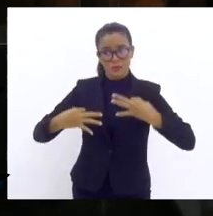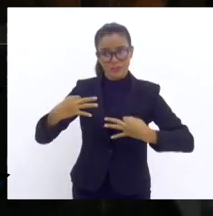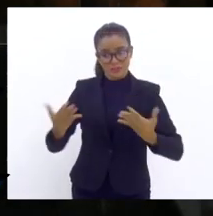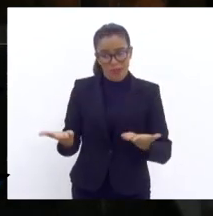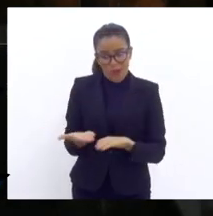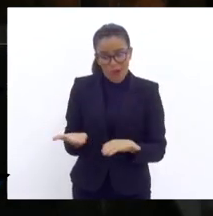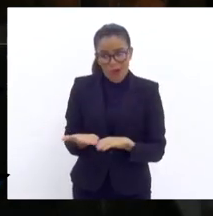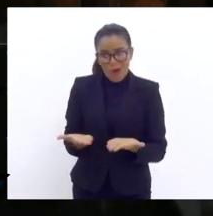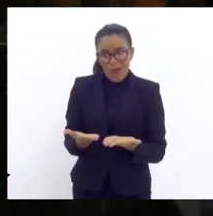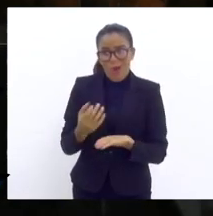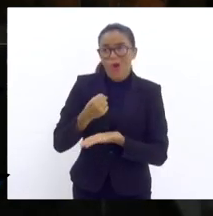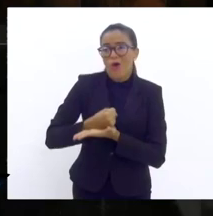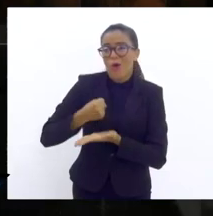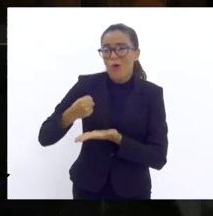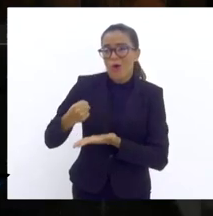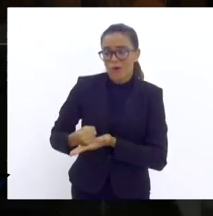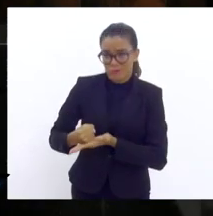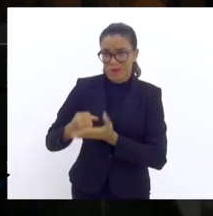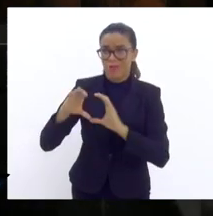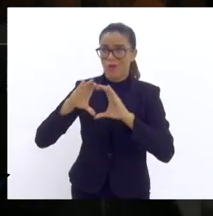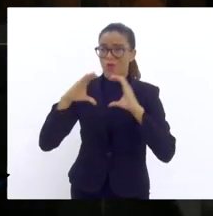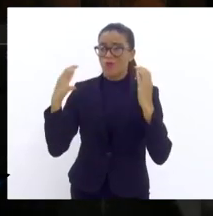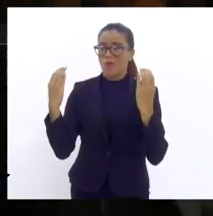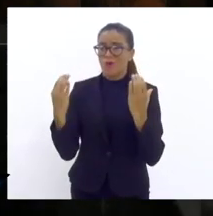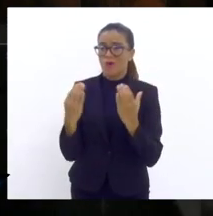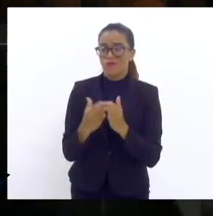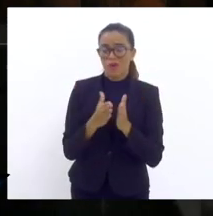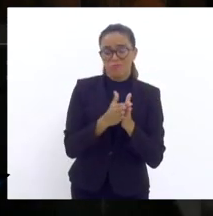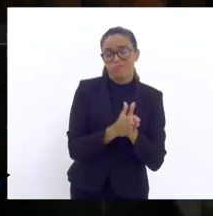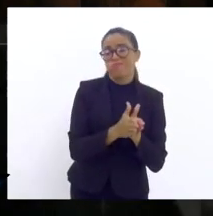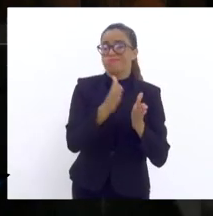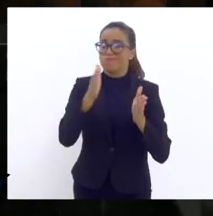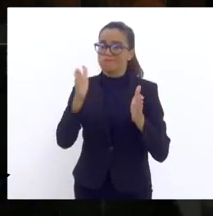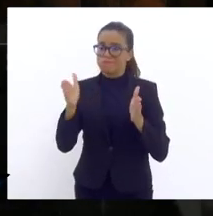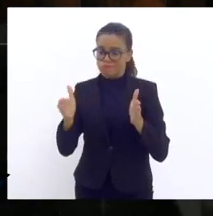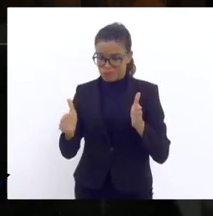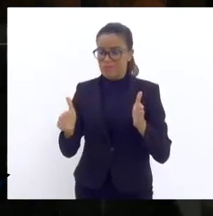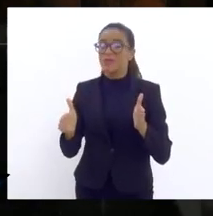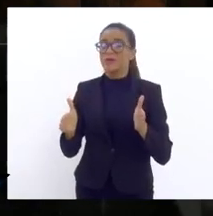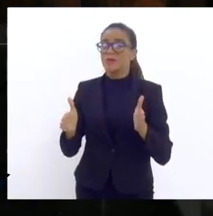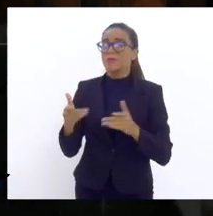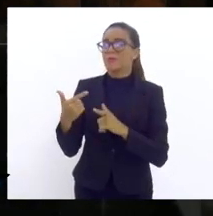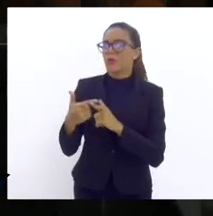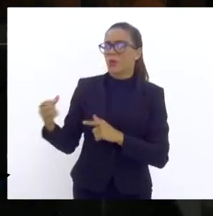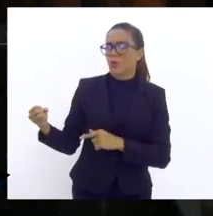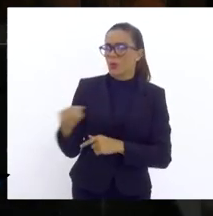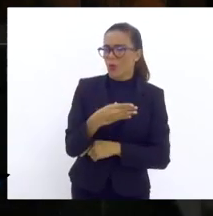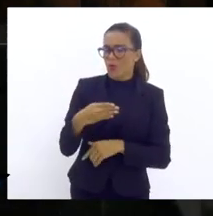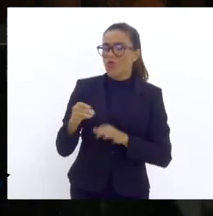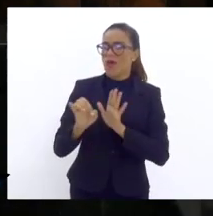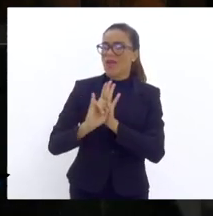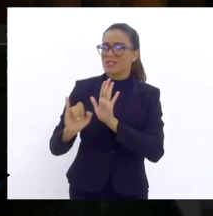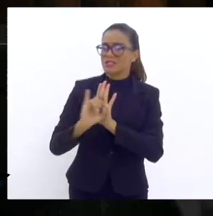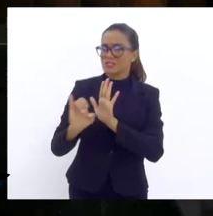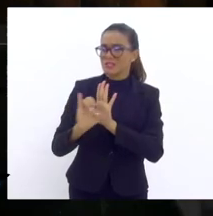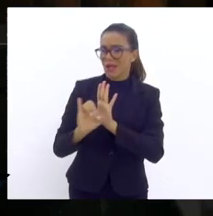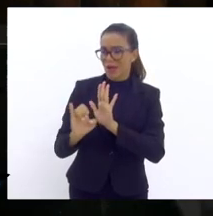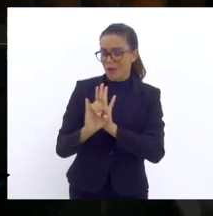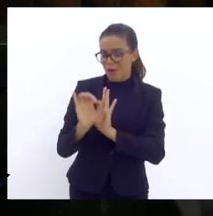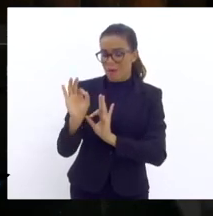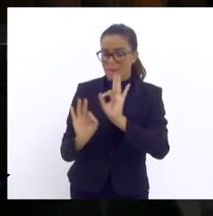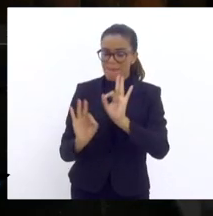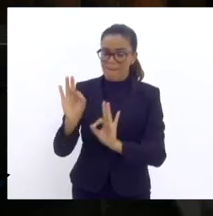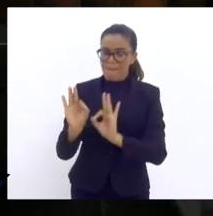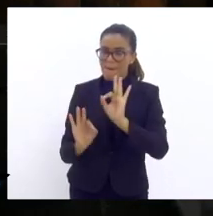O contrato do Maracanã foi prorrogado porque o novo edital de licitação preparado pela